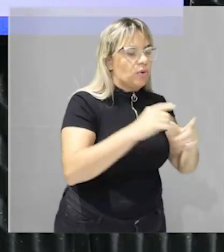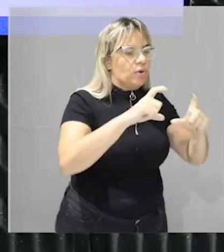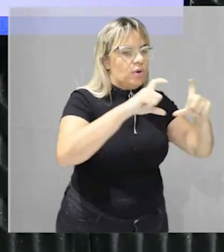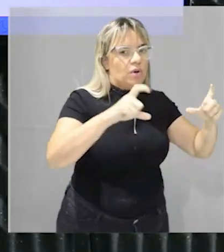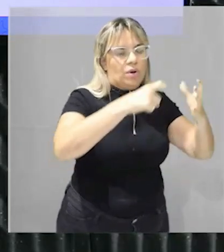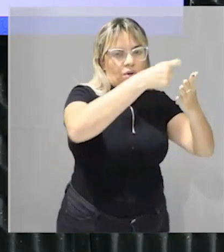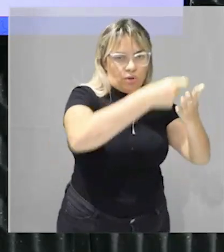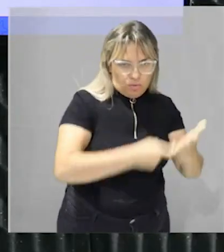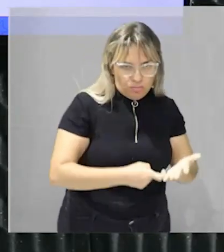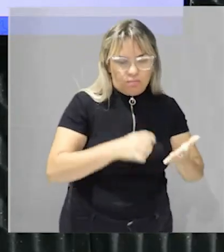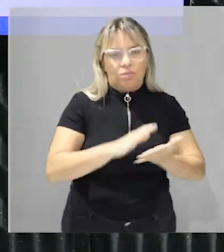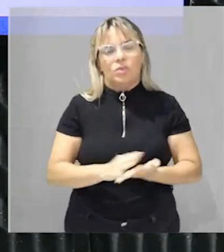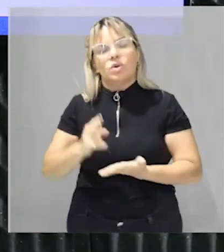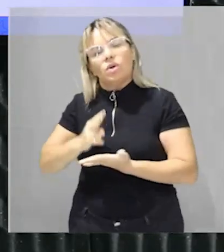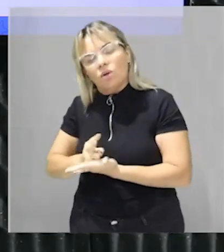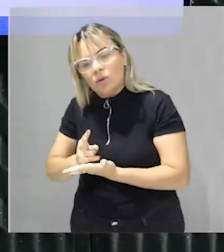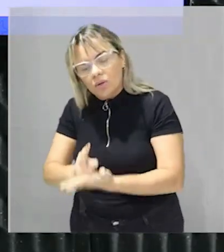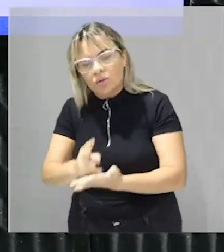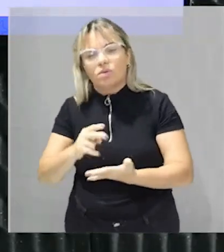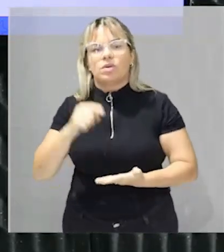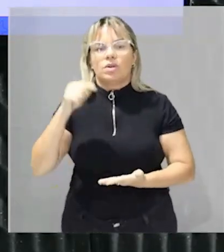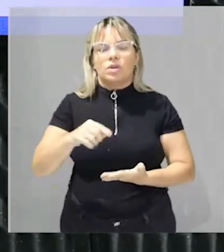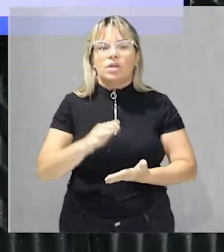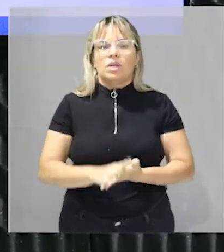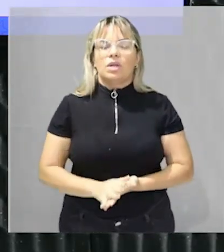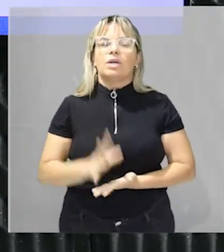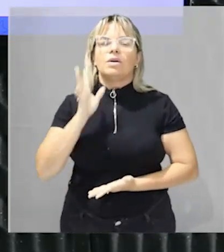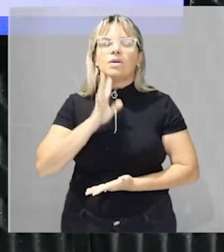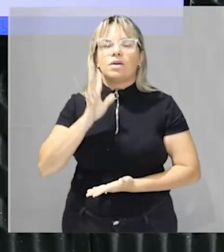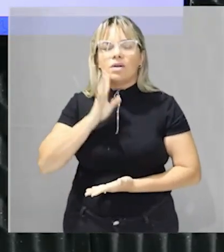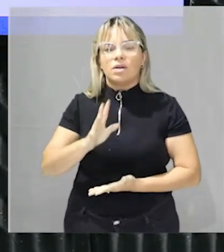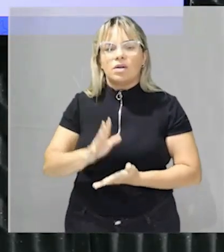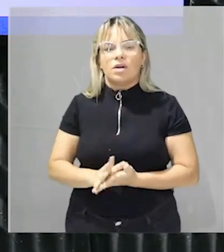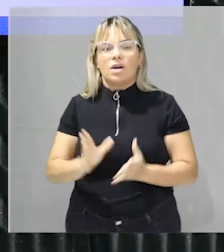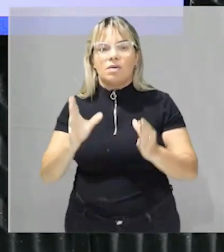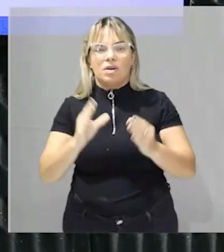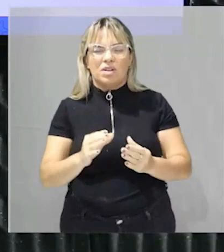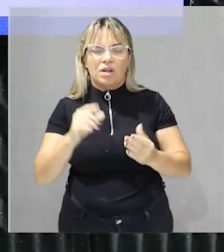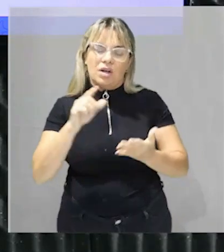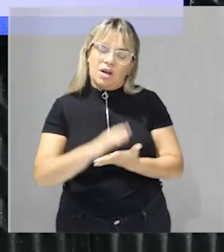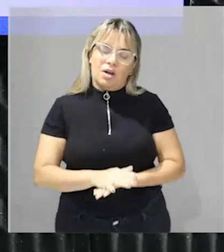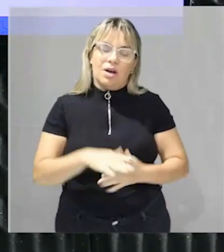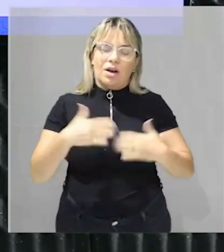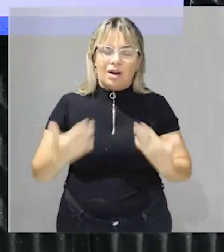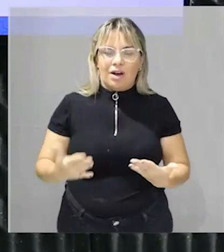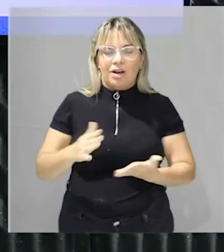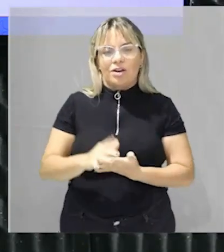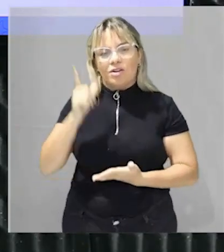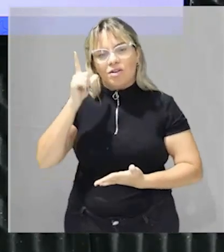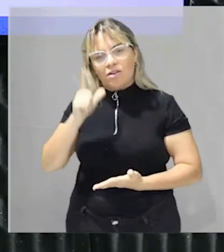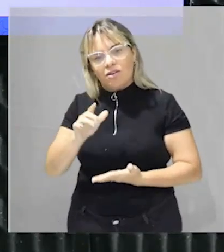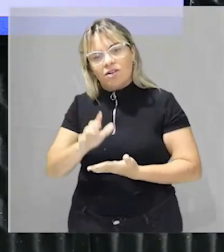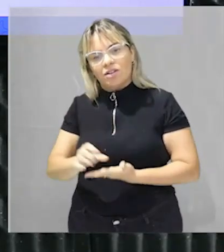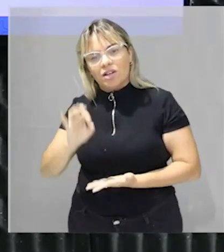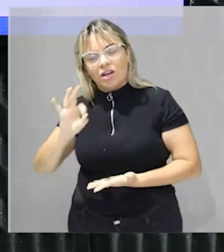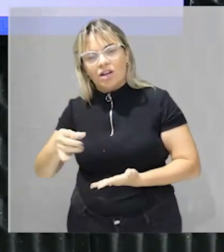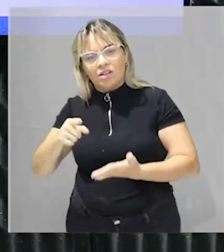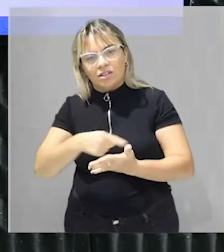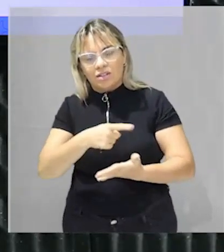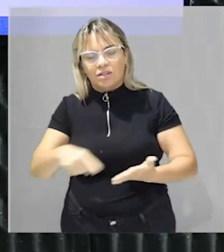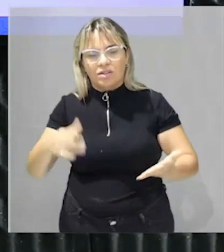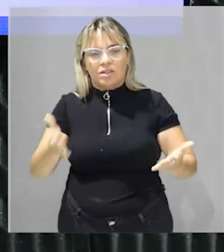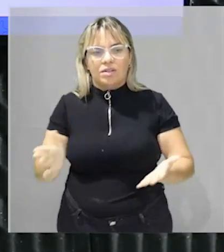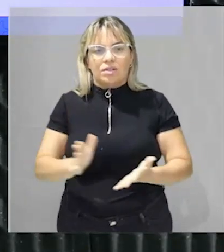estratégia que é uma estratégia bem legal que te ajuda bastante a minimizar erros e claro ganhar muito tempo então para a gente começar sem mais delongas respira